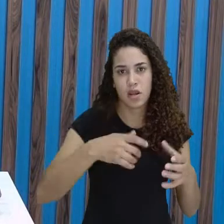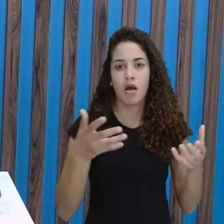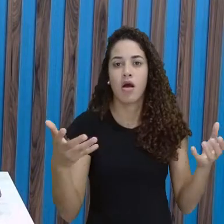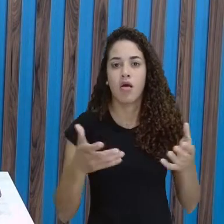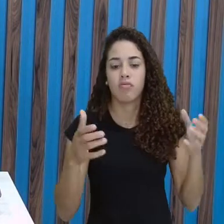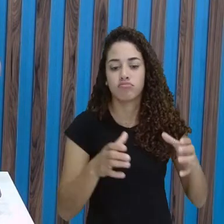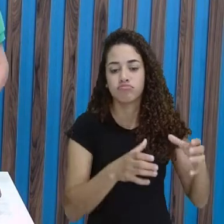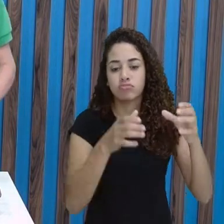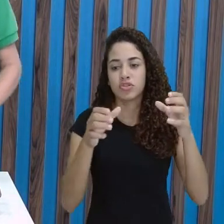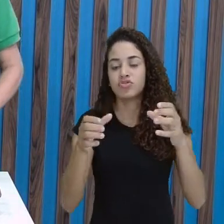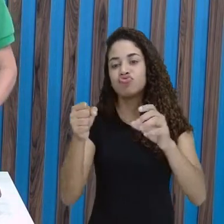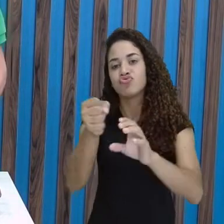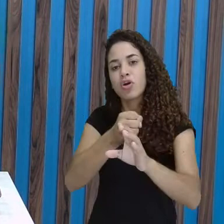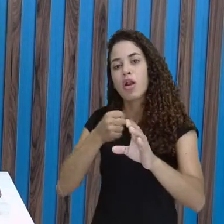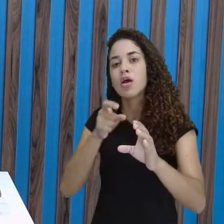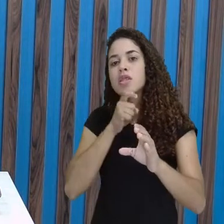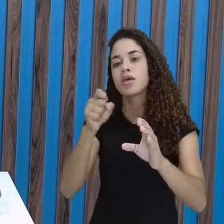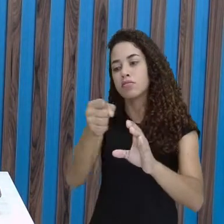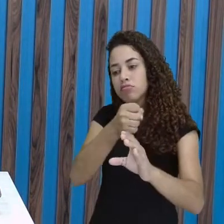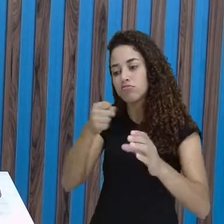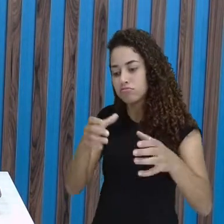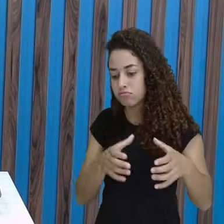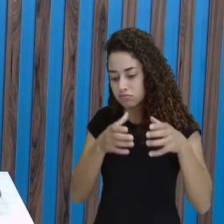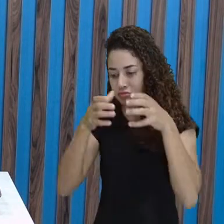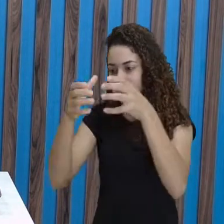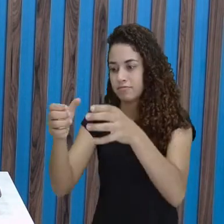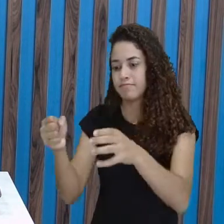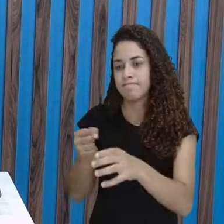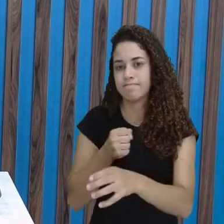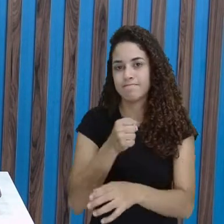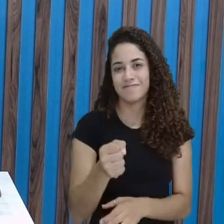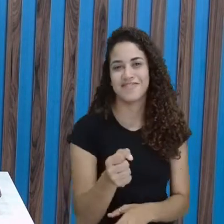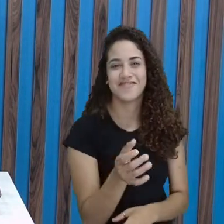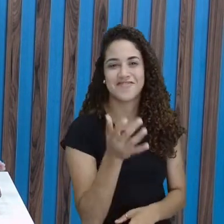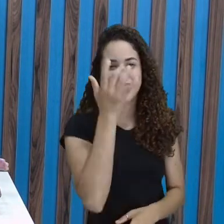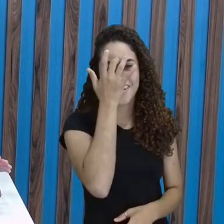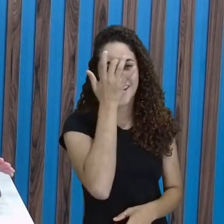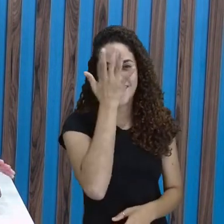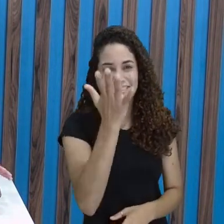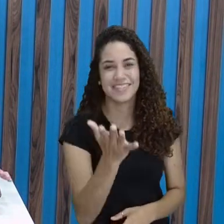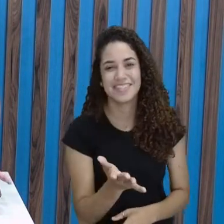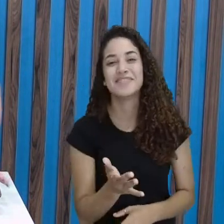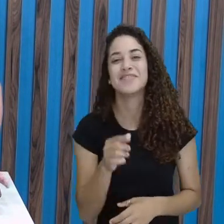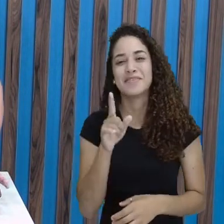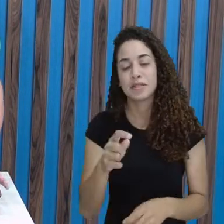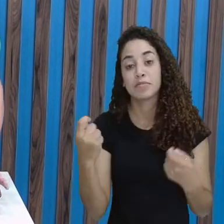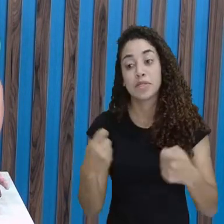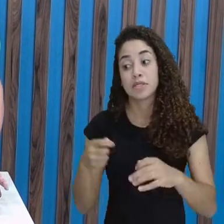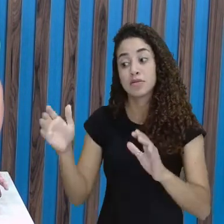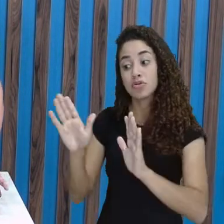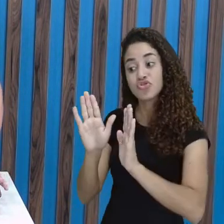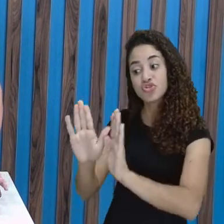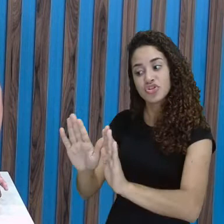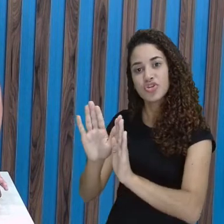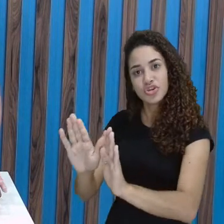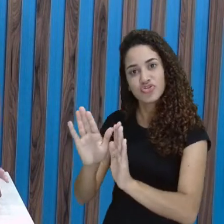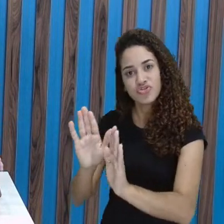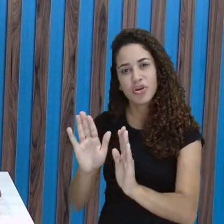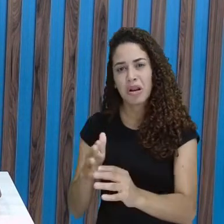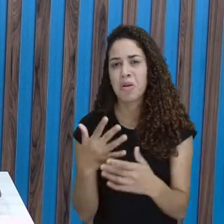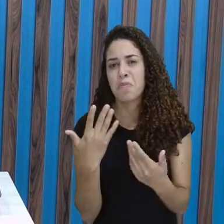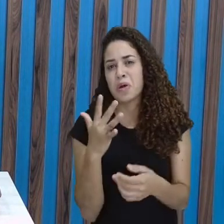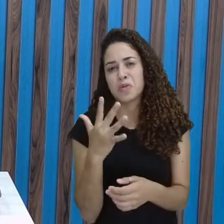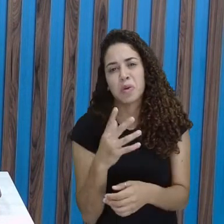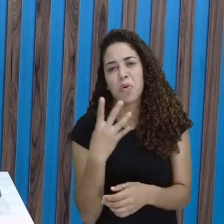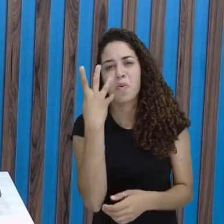geladeira. Certo, gente? Muito fácil essa receita. E aí, você tem que deixar na geladeira por pelo menos 4 horas.